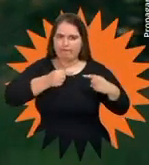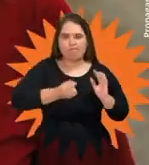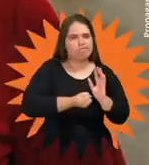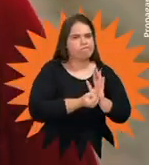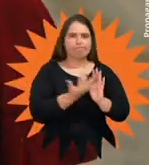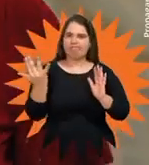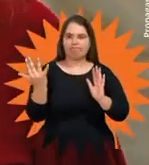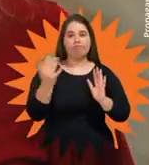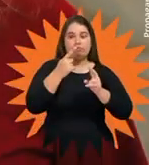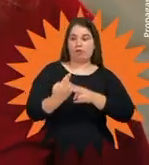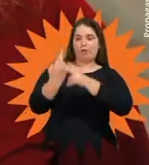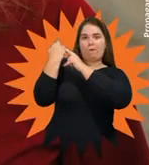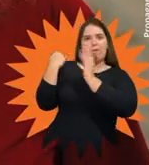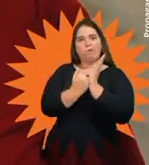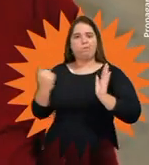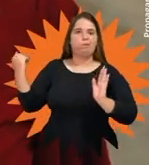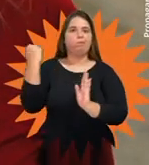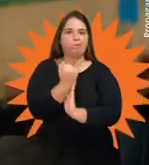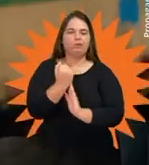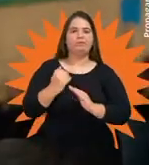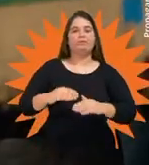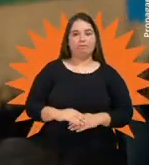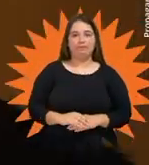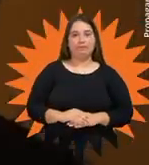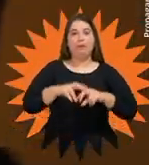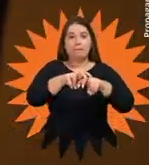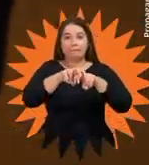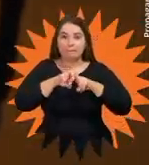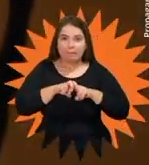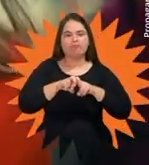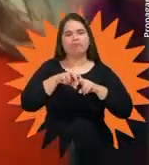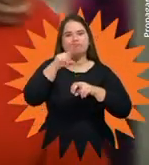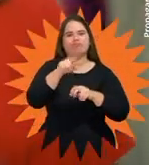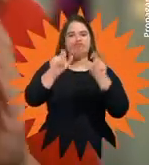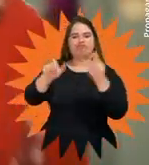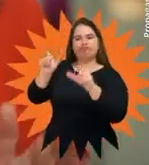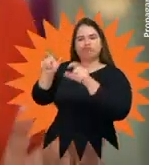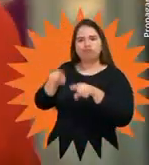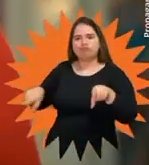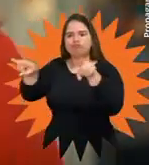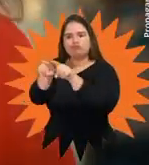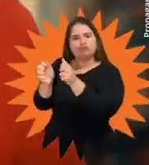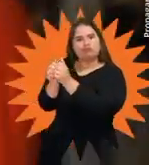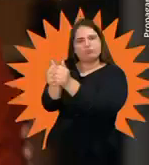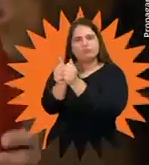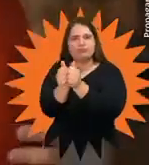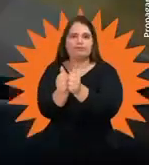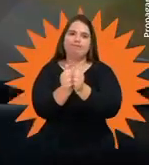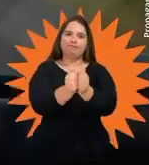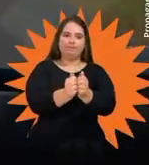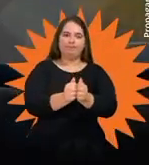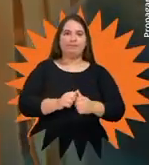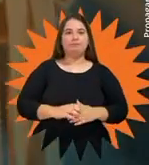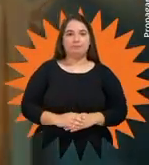enormes e nossa responsabilidade é maior ainda. Por isso que a gente tem que estar sempre lado a lado com o nosso